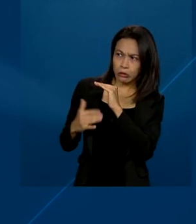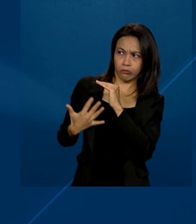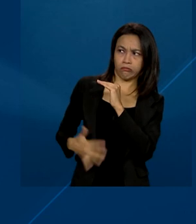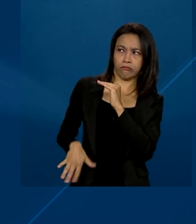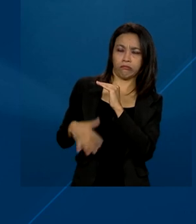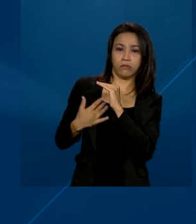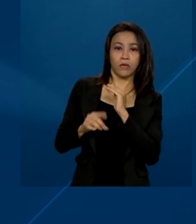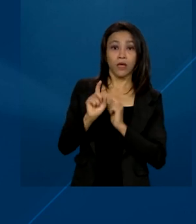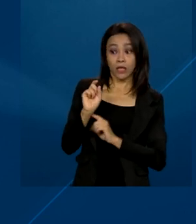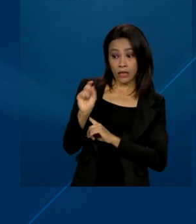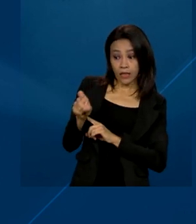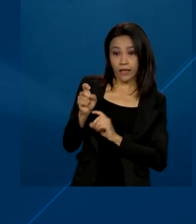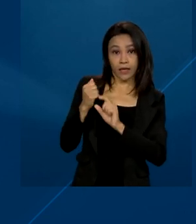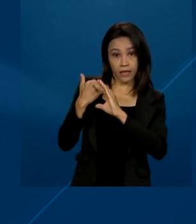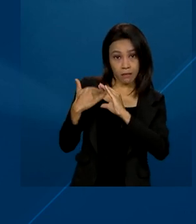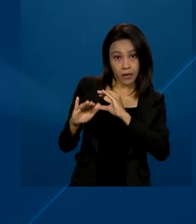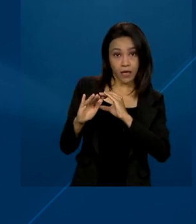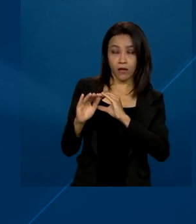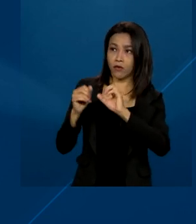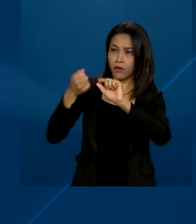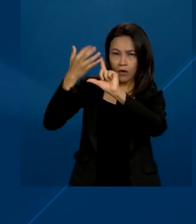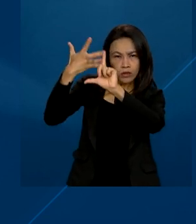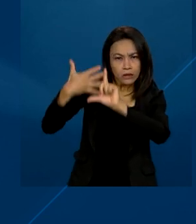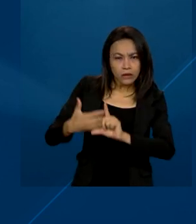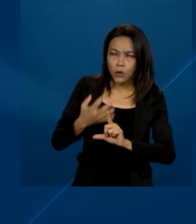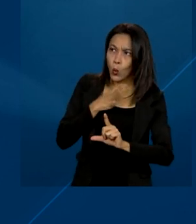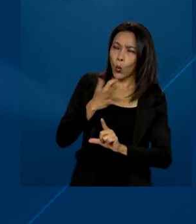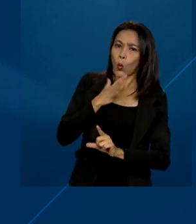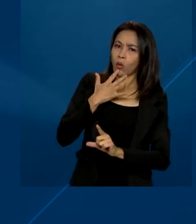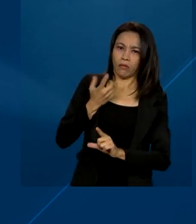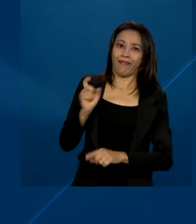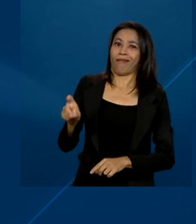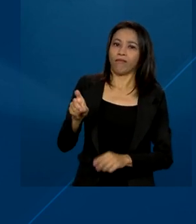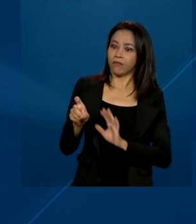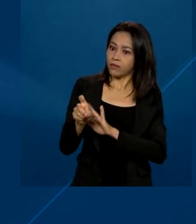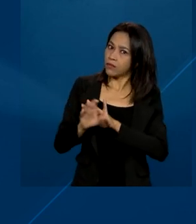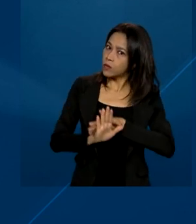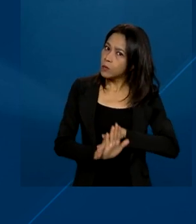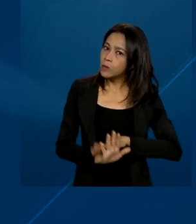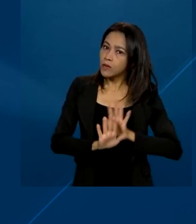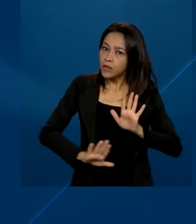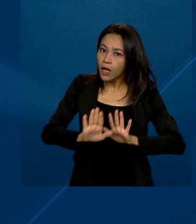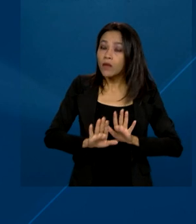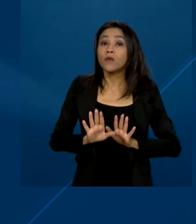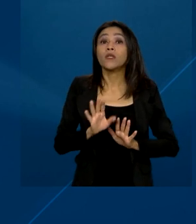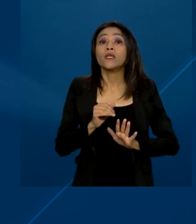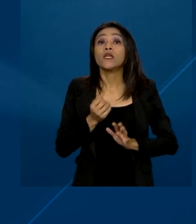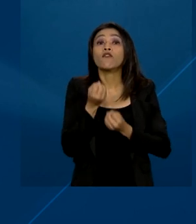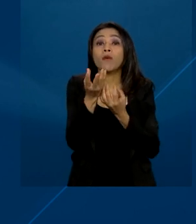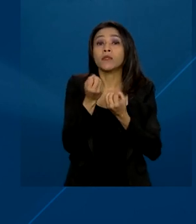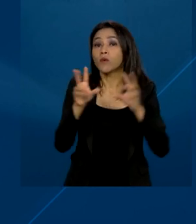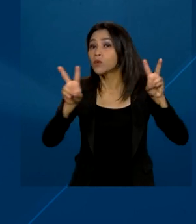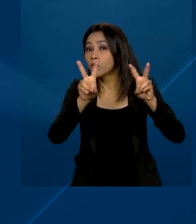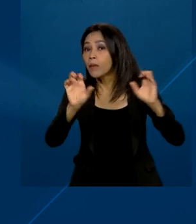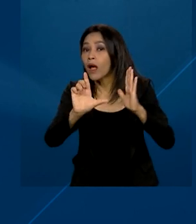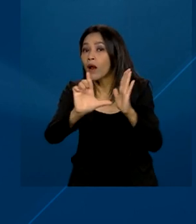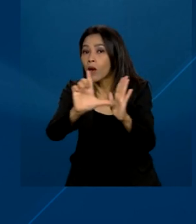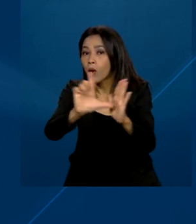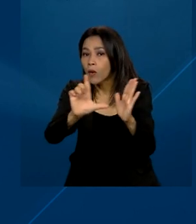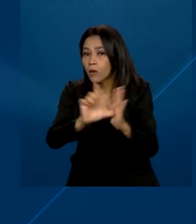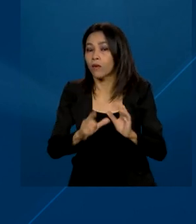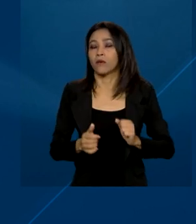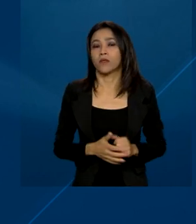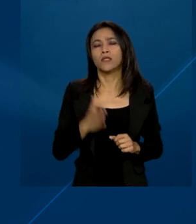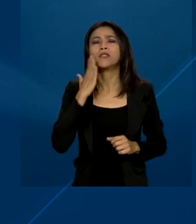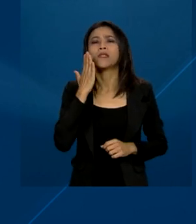clique em e-mails e sites desconhecidos. Informe-se sobre a loja escolhida e verifique a política de